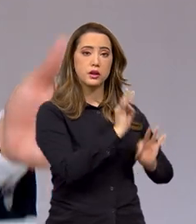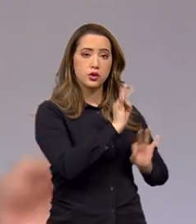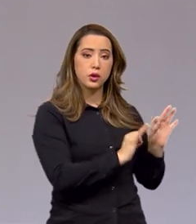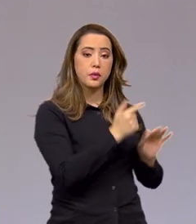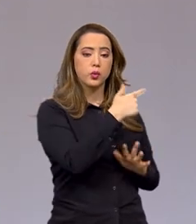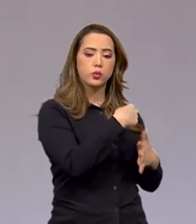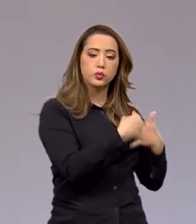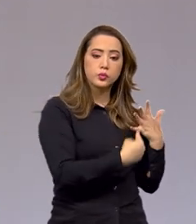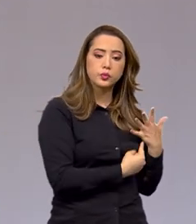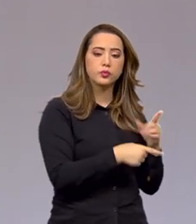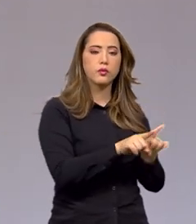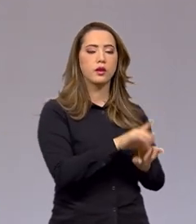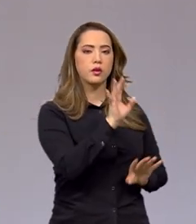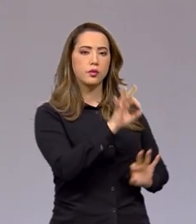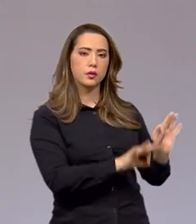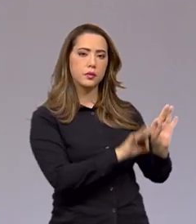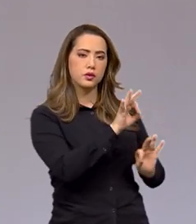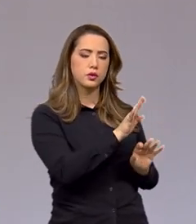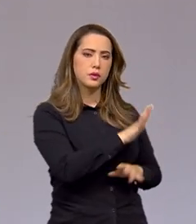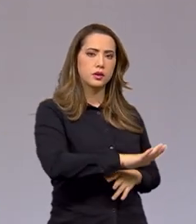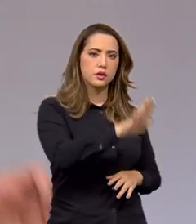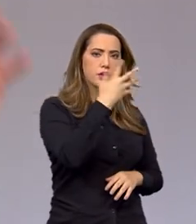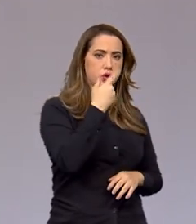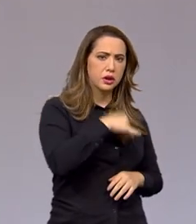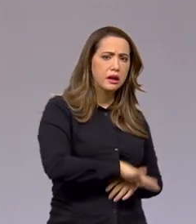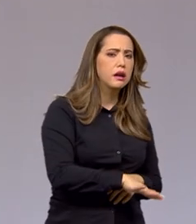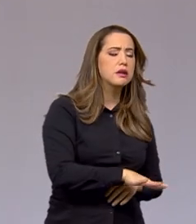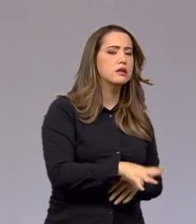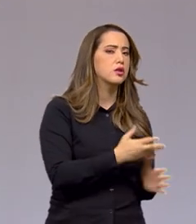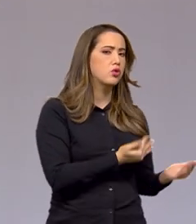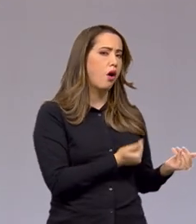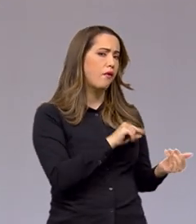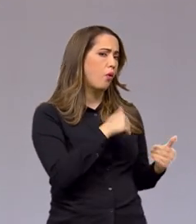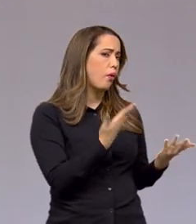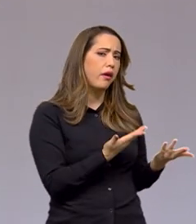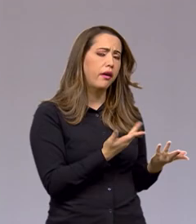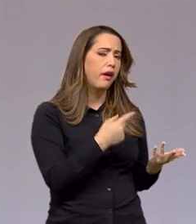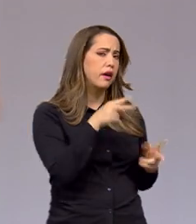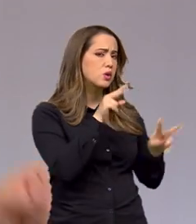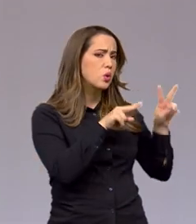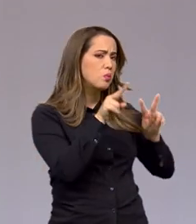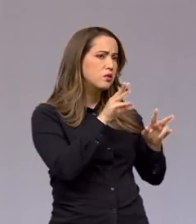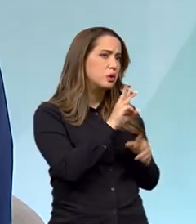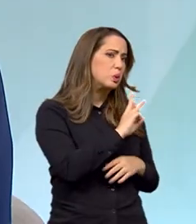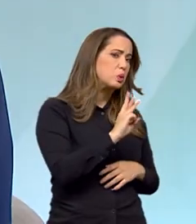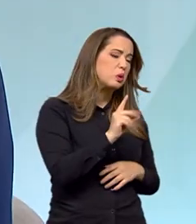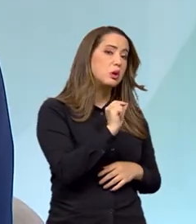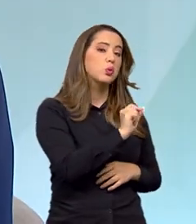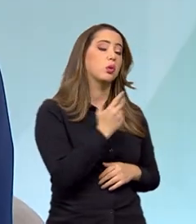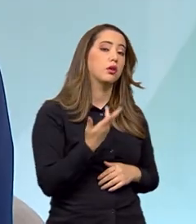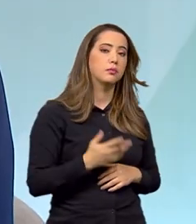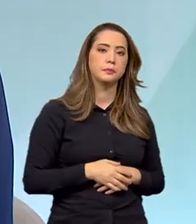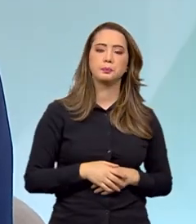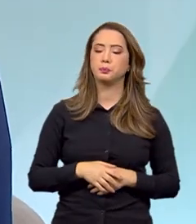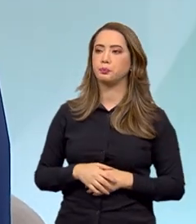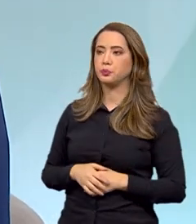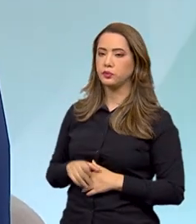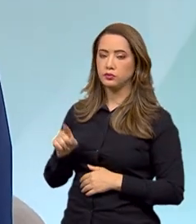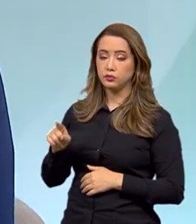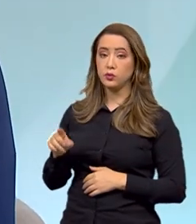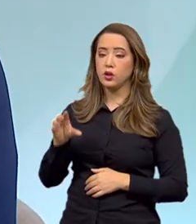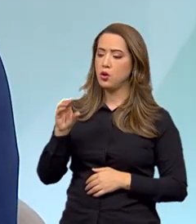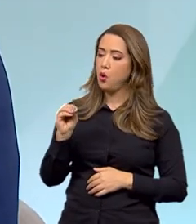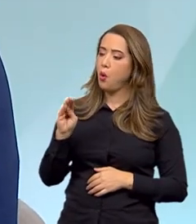o Observatório Nacional de Crianças e Adolescentes. Qual que é a ideia do observatório, secretário? O Observatório, ele vem